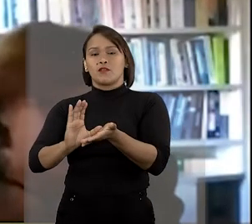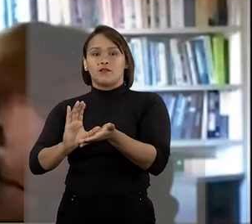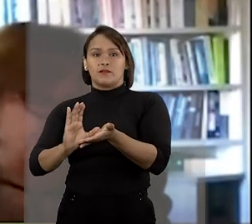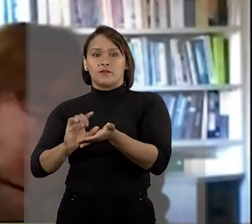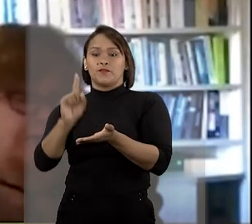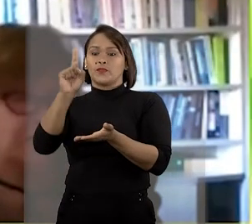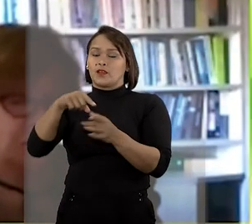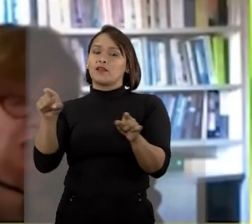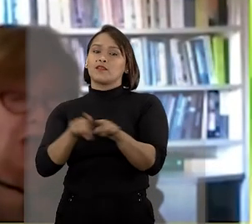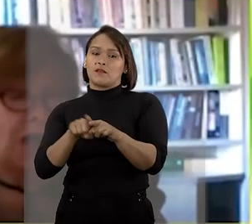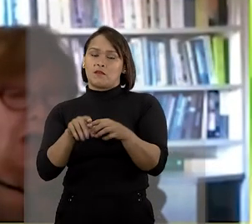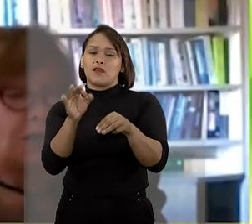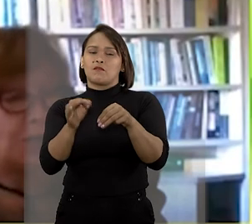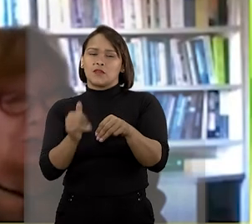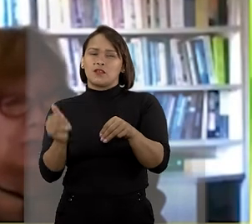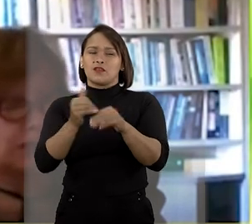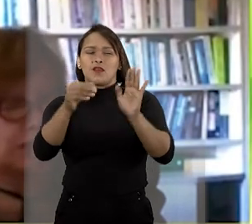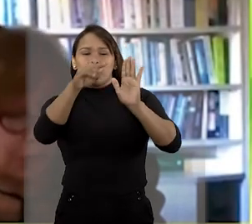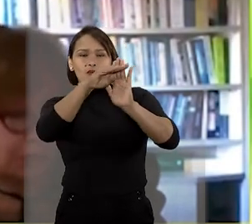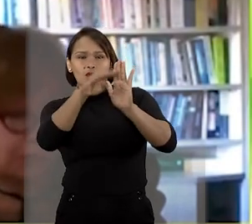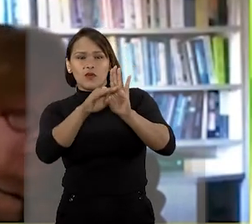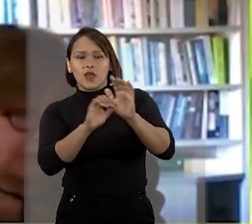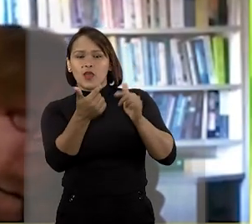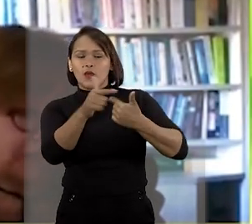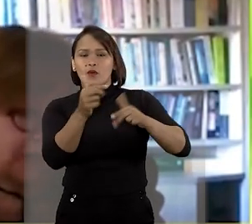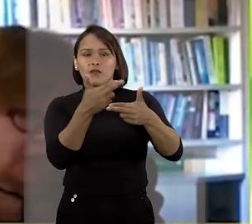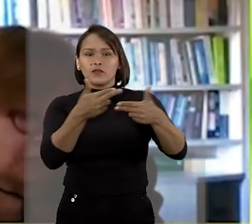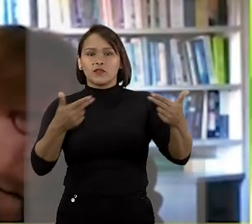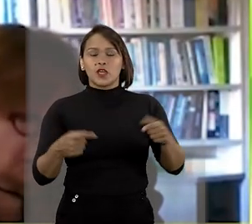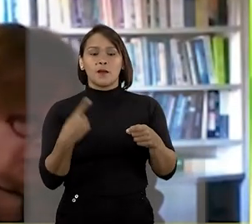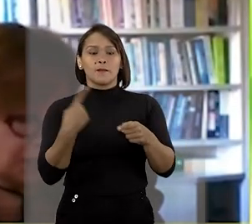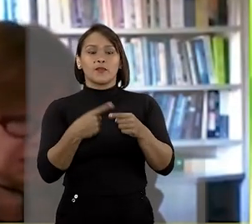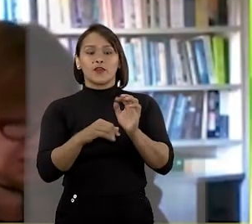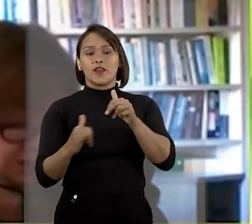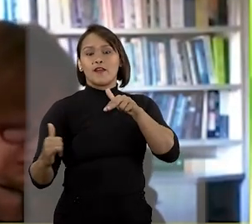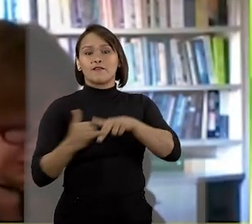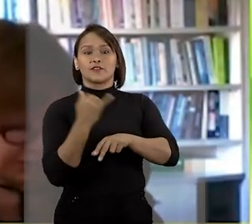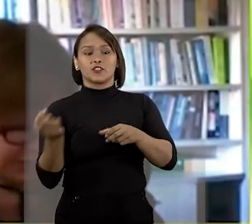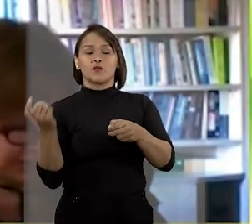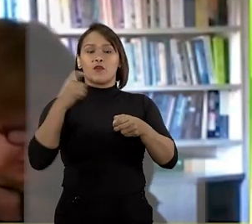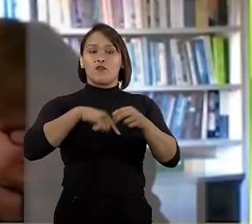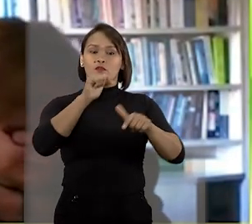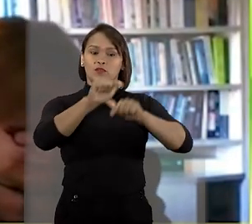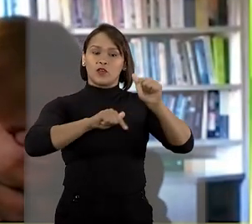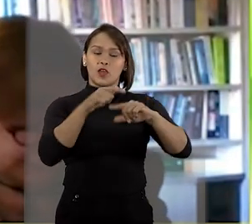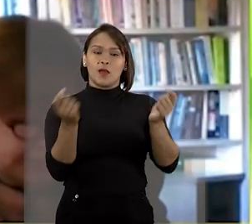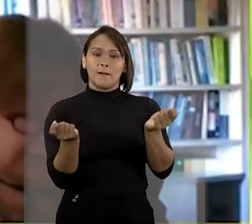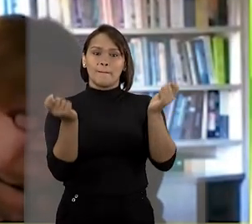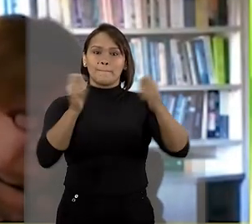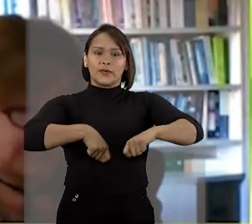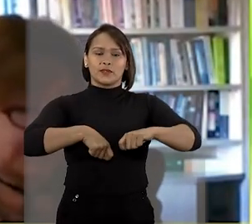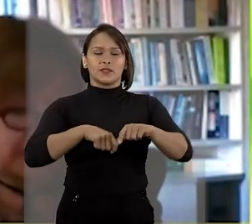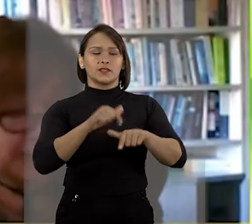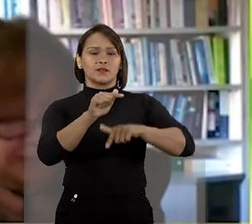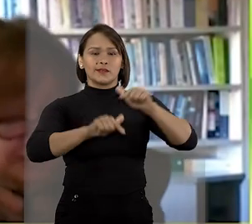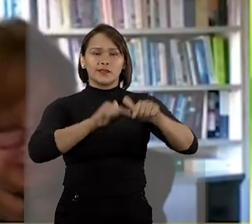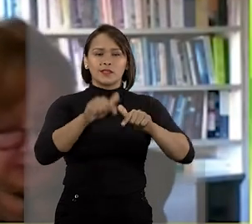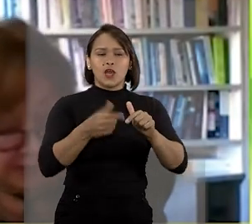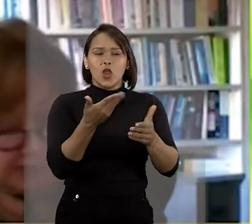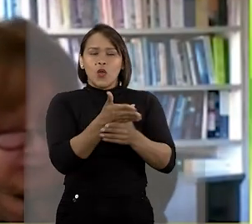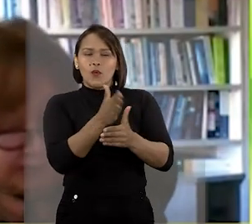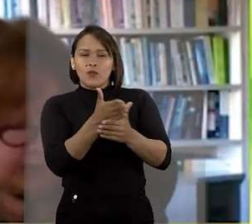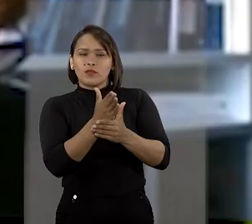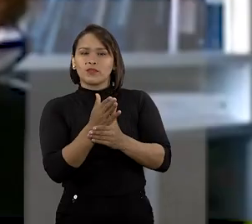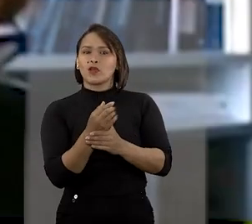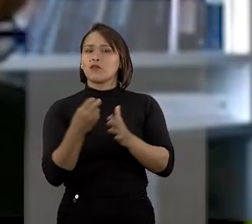do benefício. Além disso, a ministra ponderou, entre outras coisas, que o fato de a vítima se encontrar capacitada para exercer